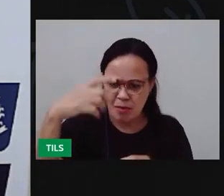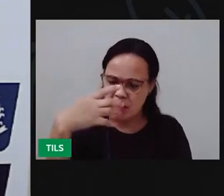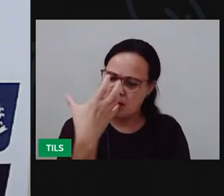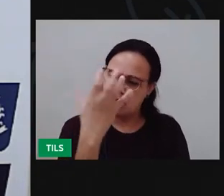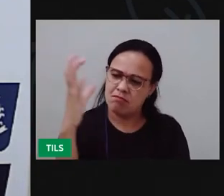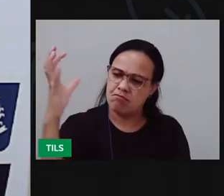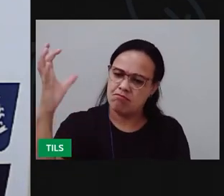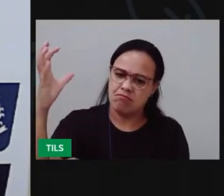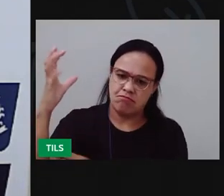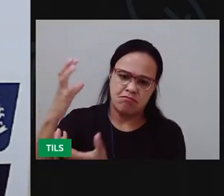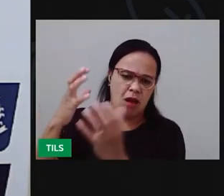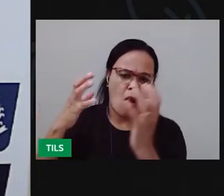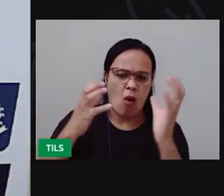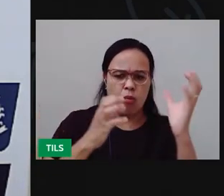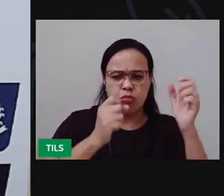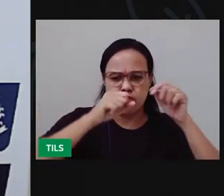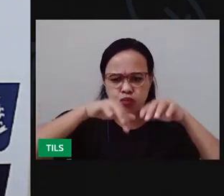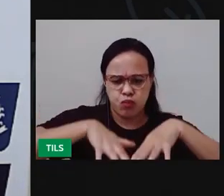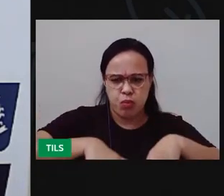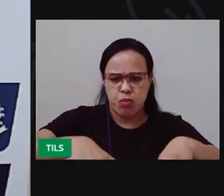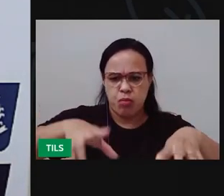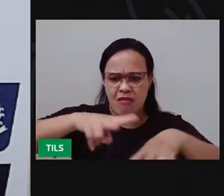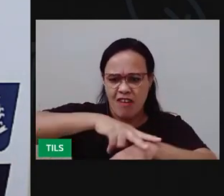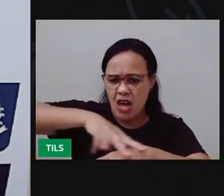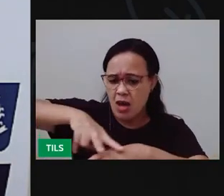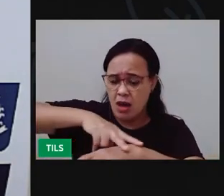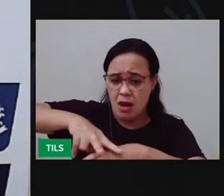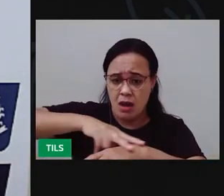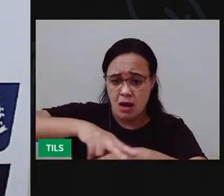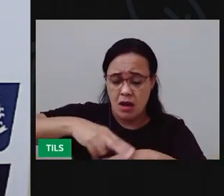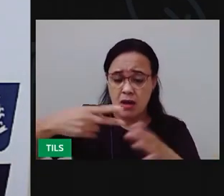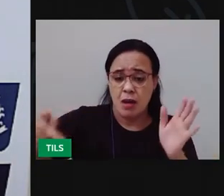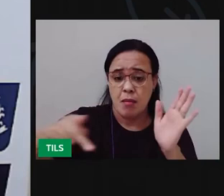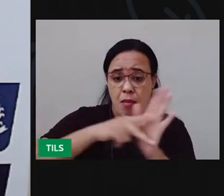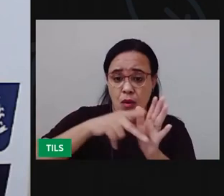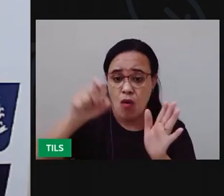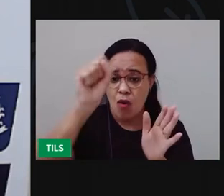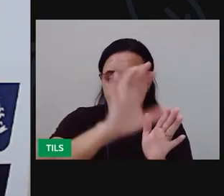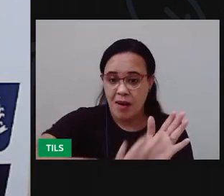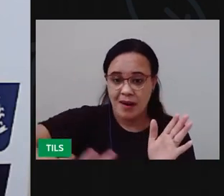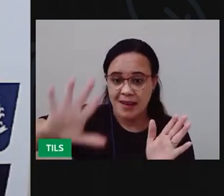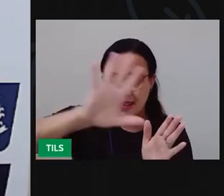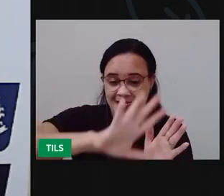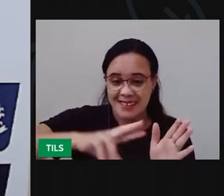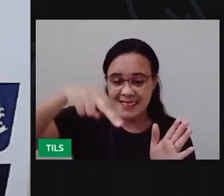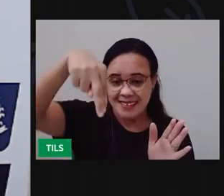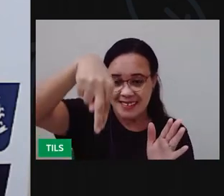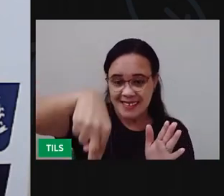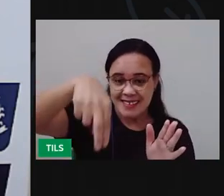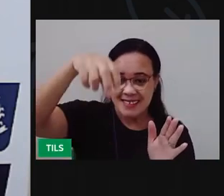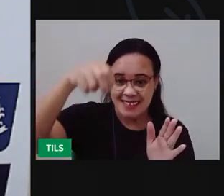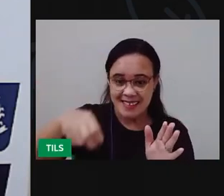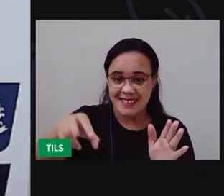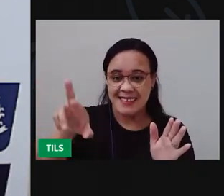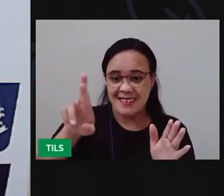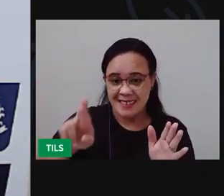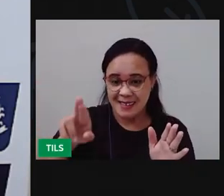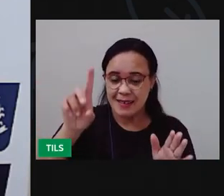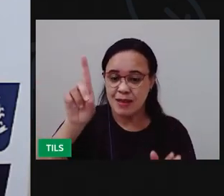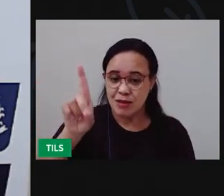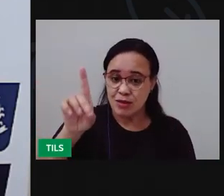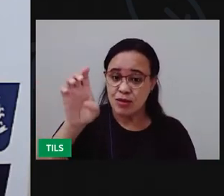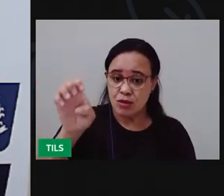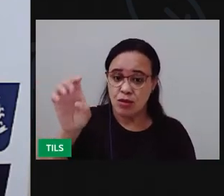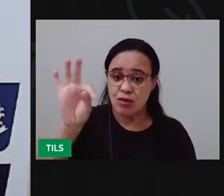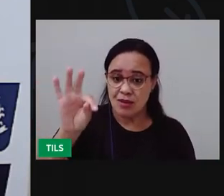que na região nordeste tem uma diversidade climática e isso faz com que a vegetação